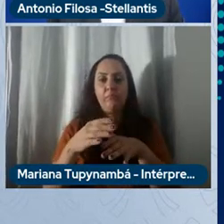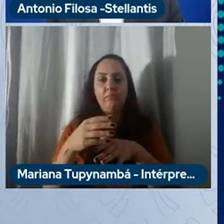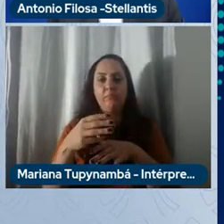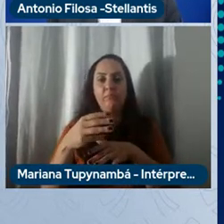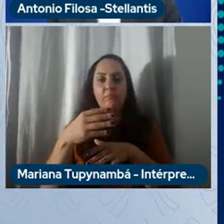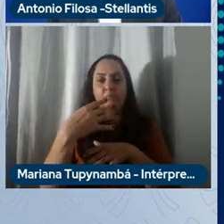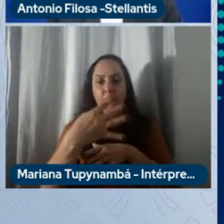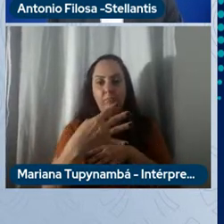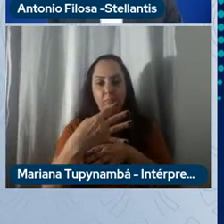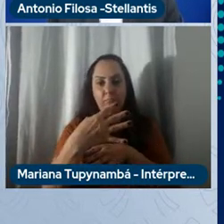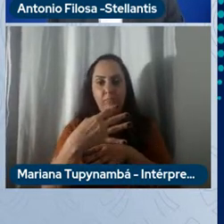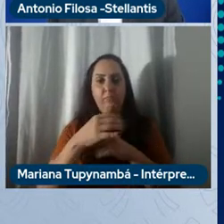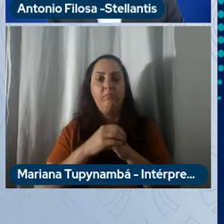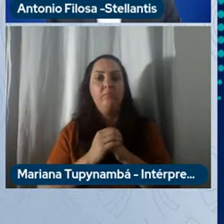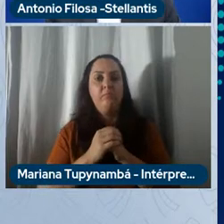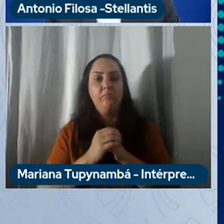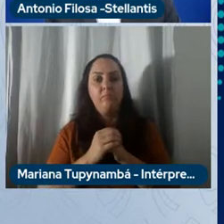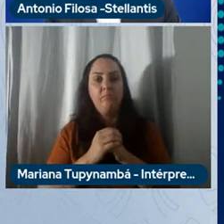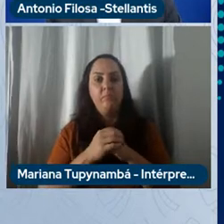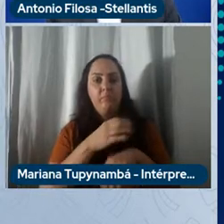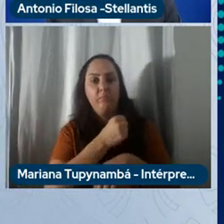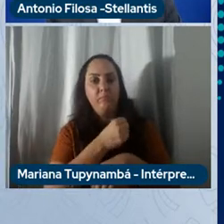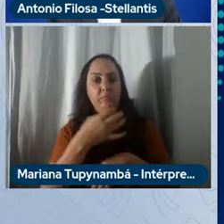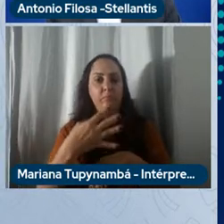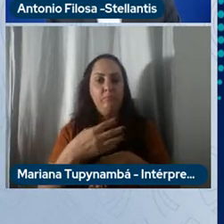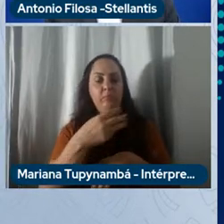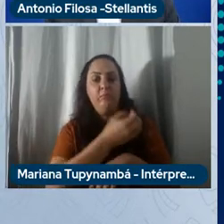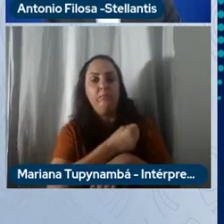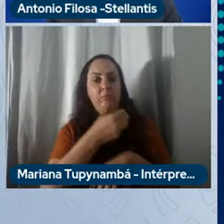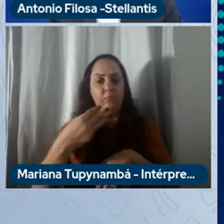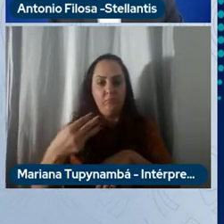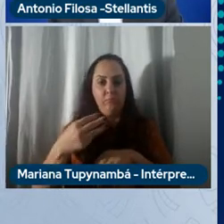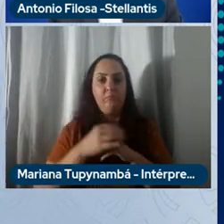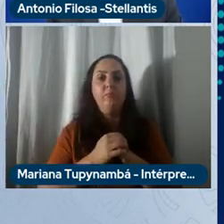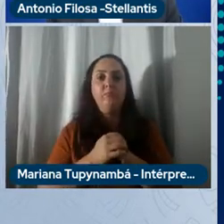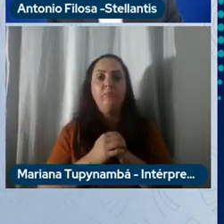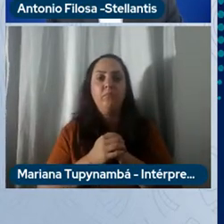RAM. Como serviço de mobilidade oferecemos Flua.